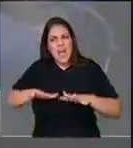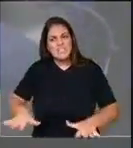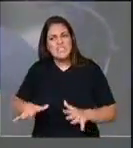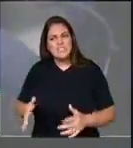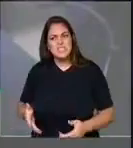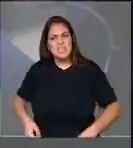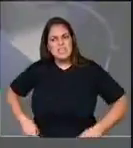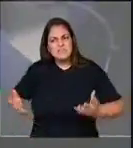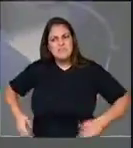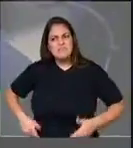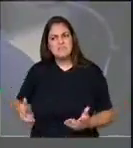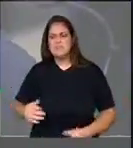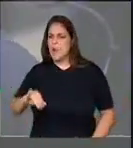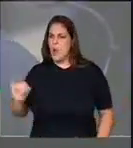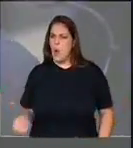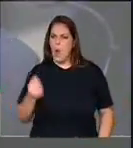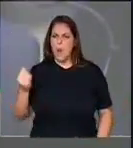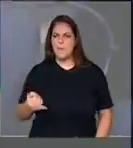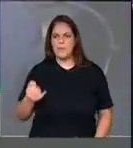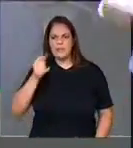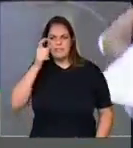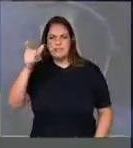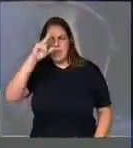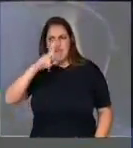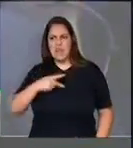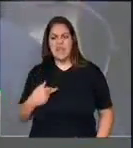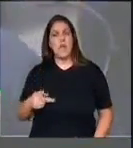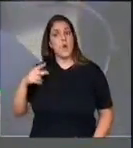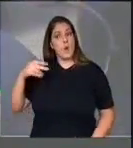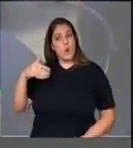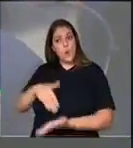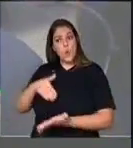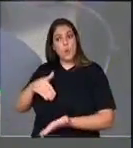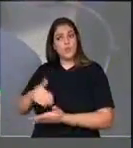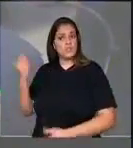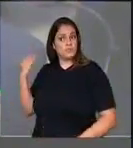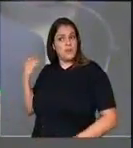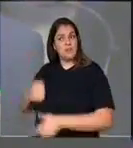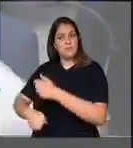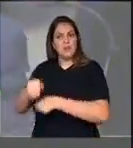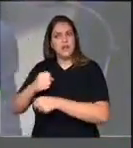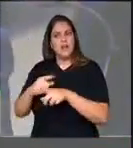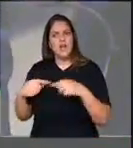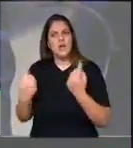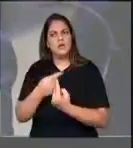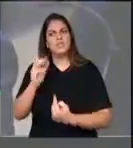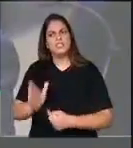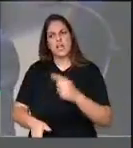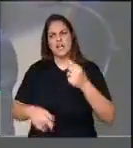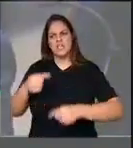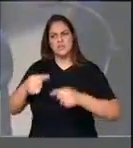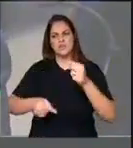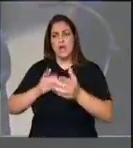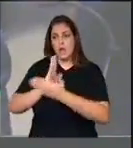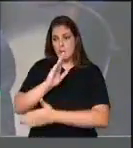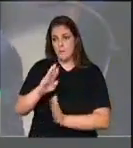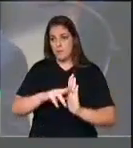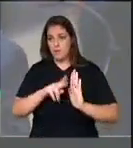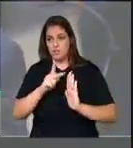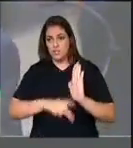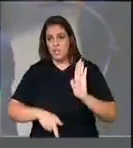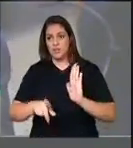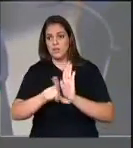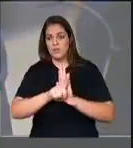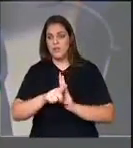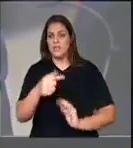forma tão oportunista. Na última sessão do ano da Câmara, foi discutido e aprovado o projeto de lei